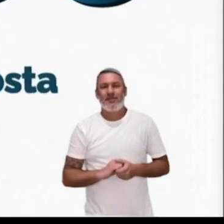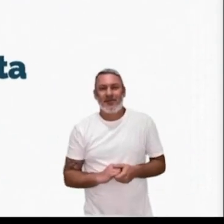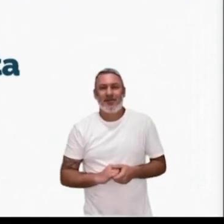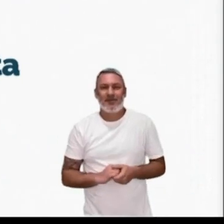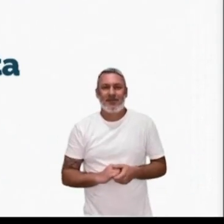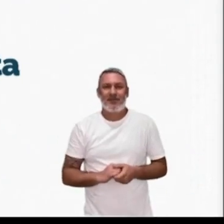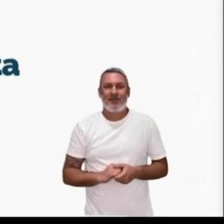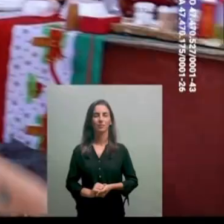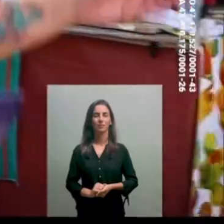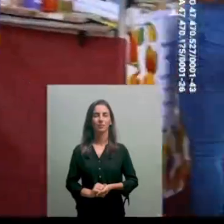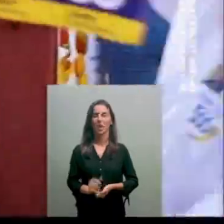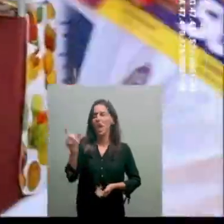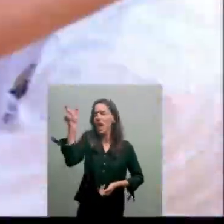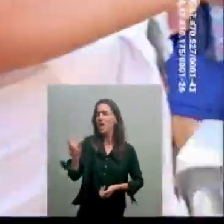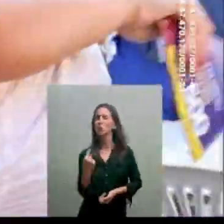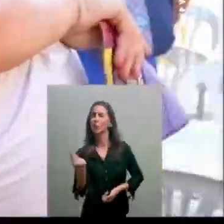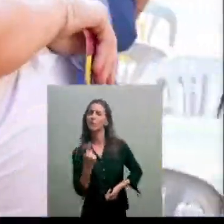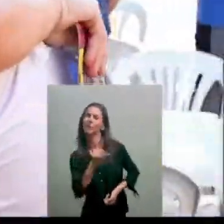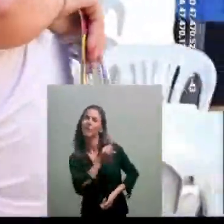Vote 156.